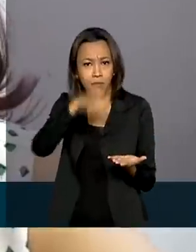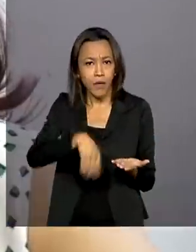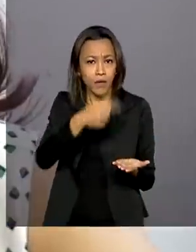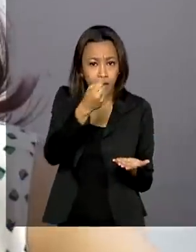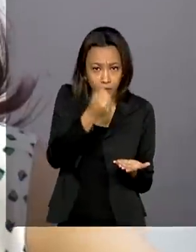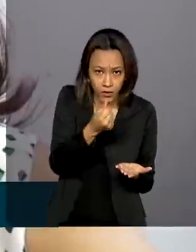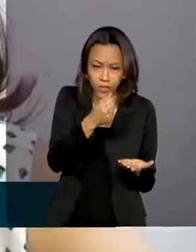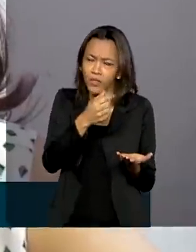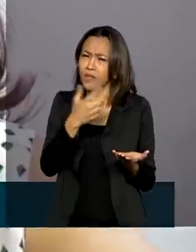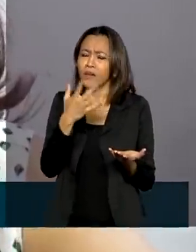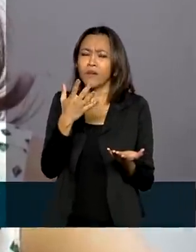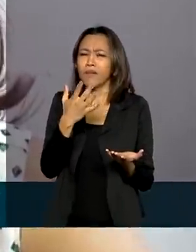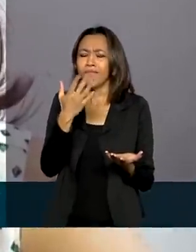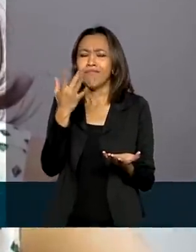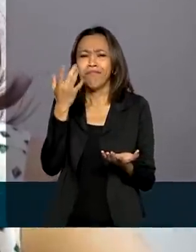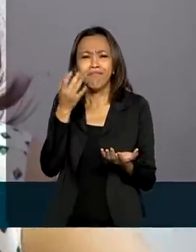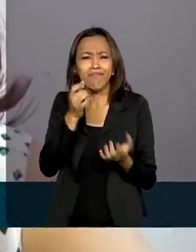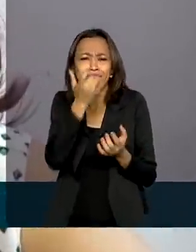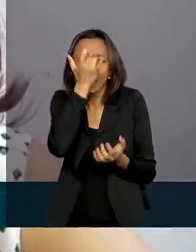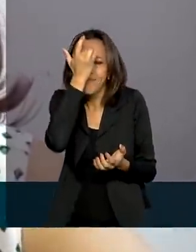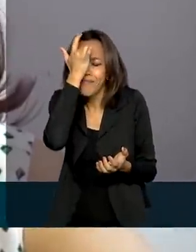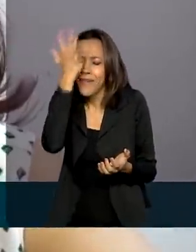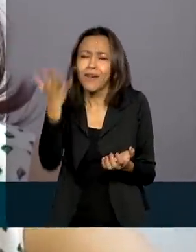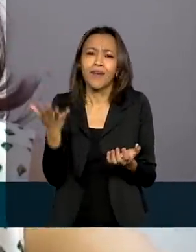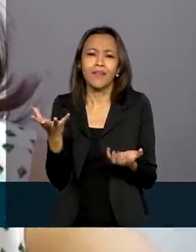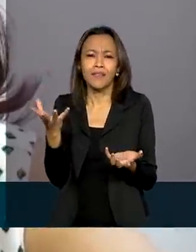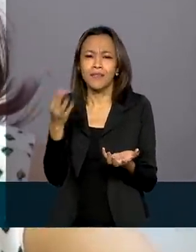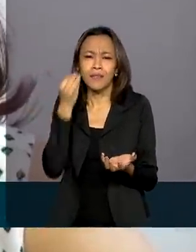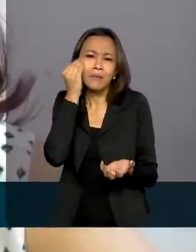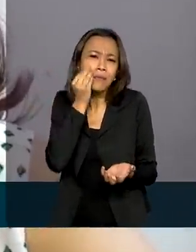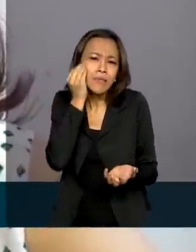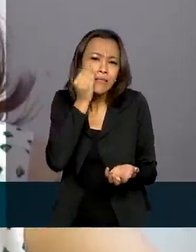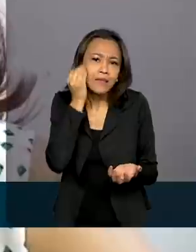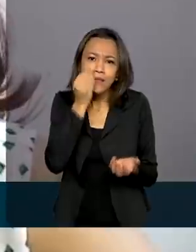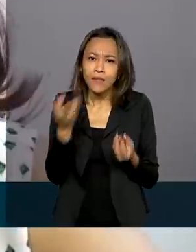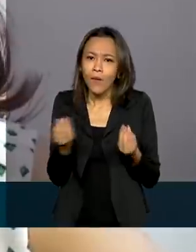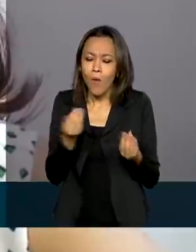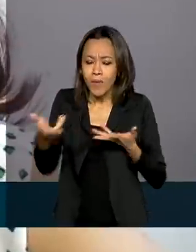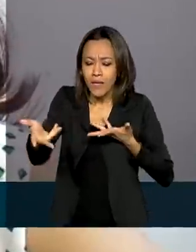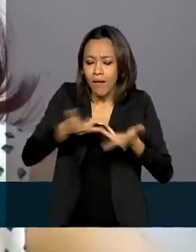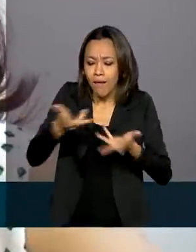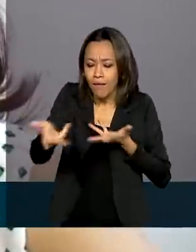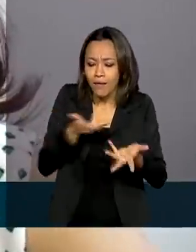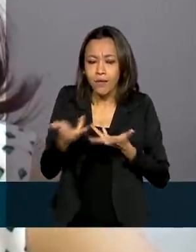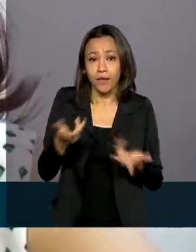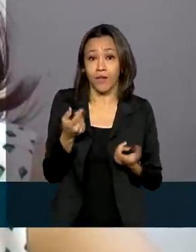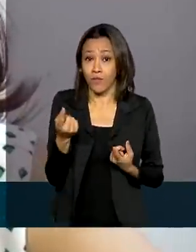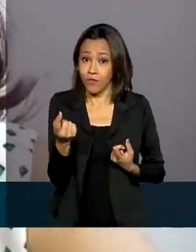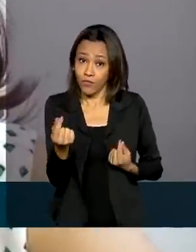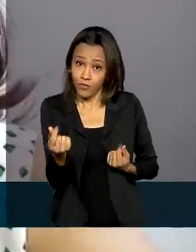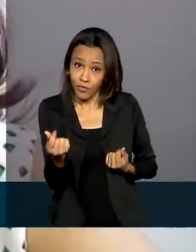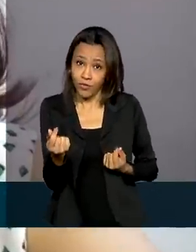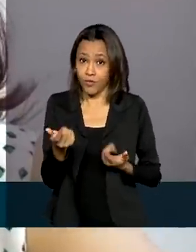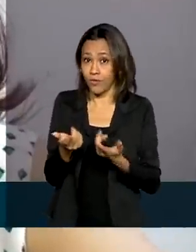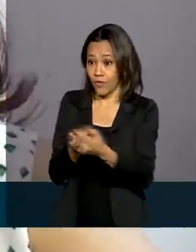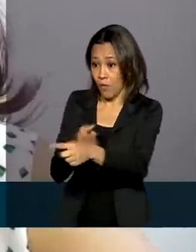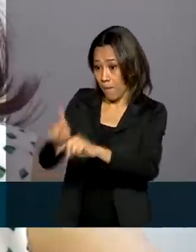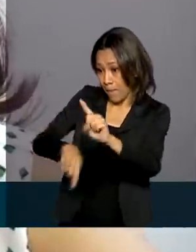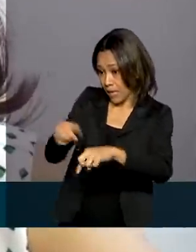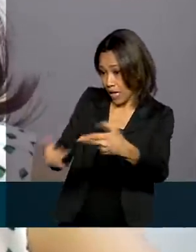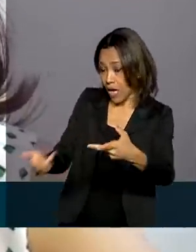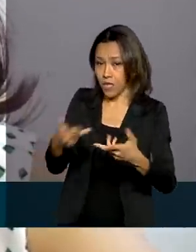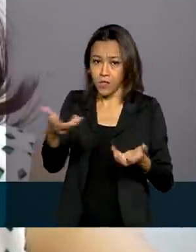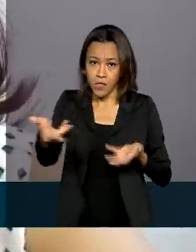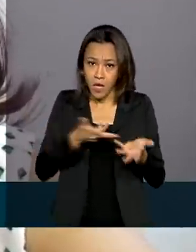de casos práticos, de forma muito dialógica, essa relação financeira e de produtos e serviços financeiros.